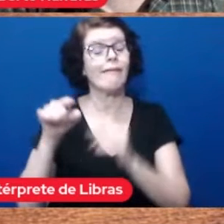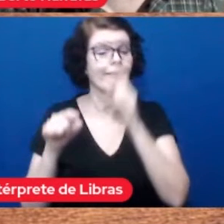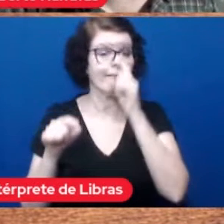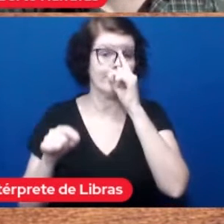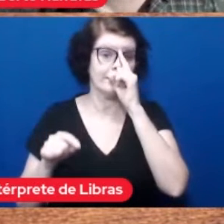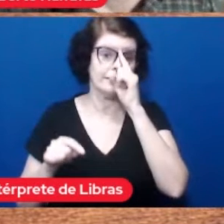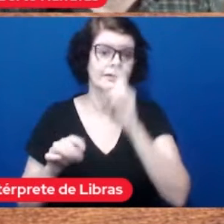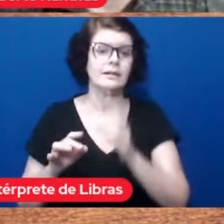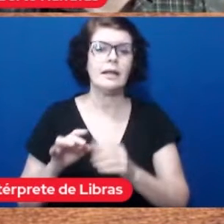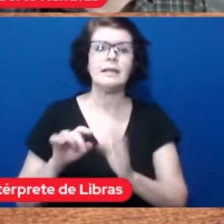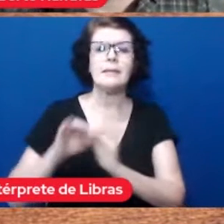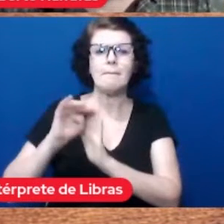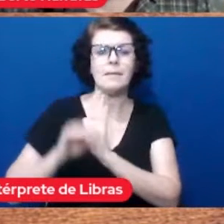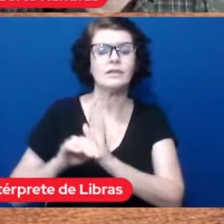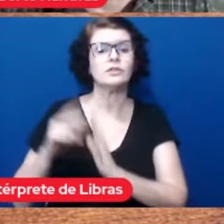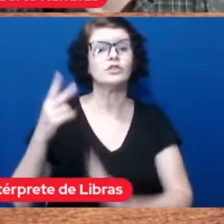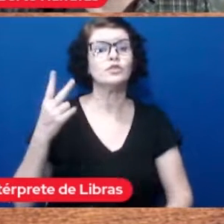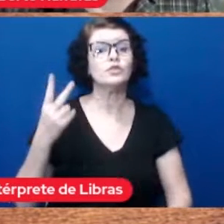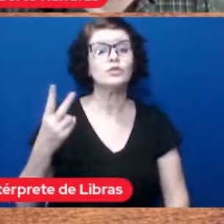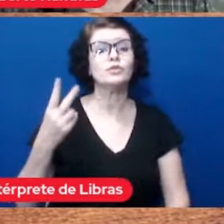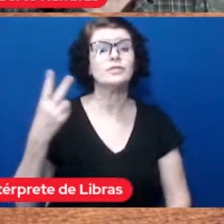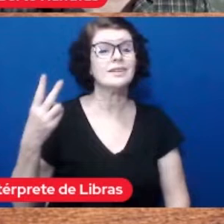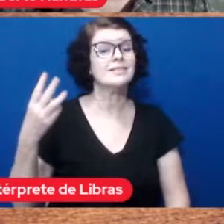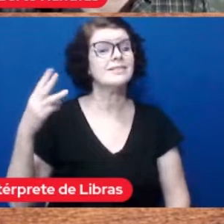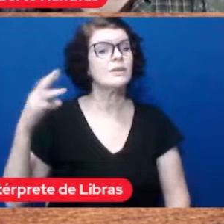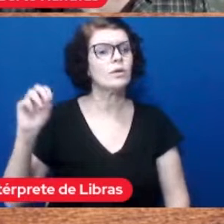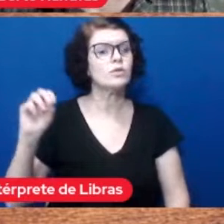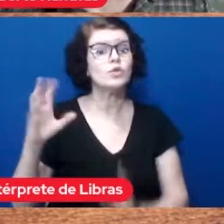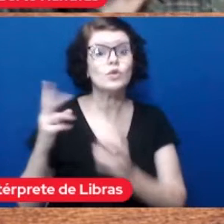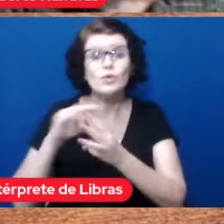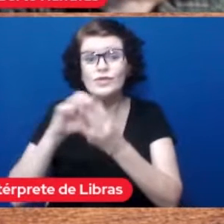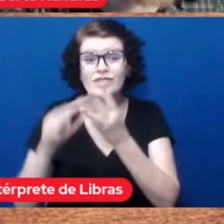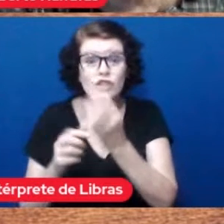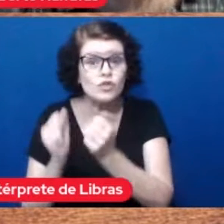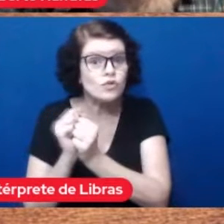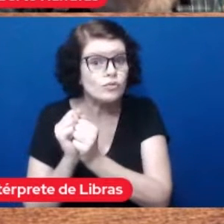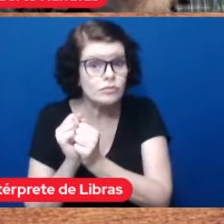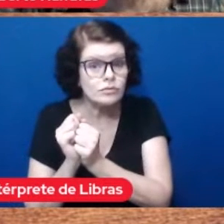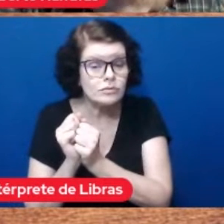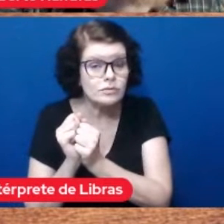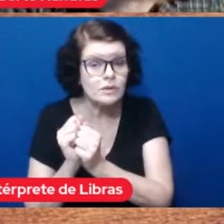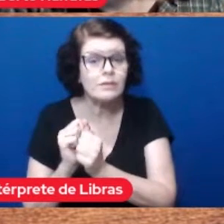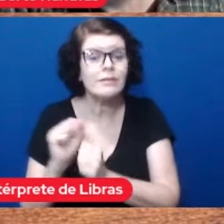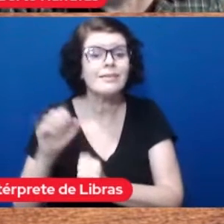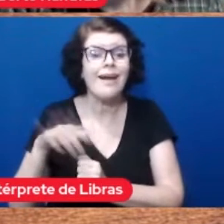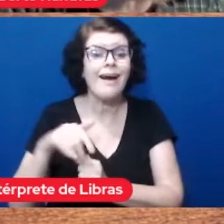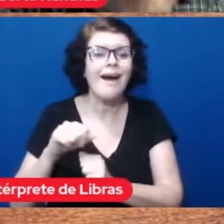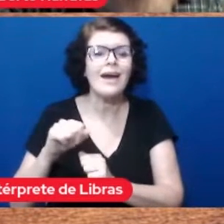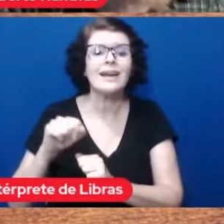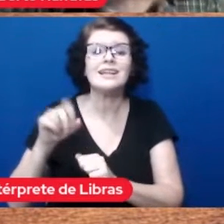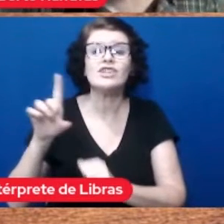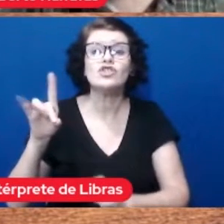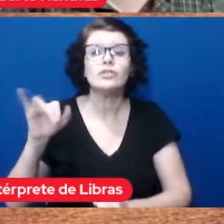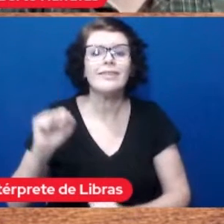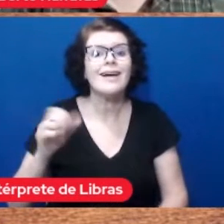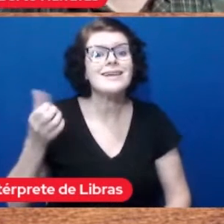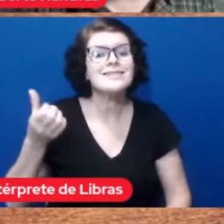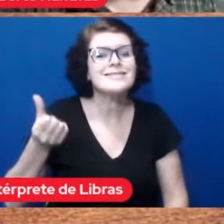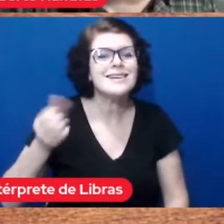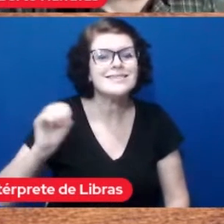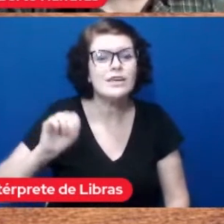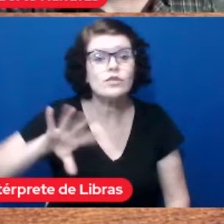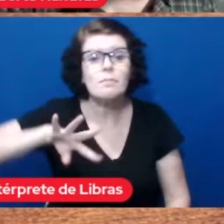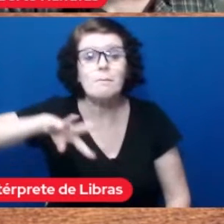dá menos de 250, os três juntos bilhões quando o serviço da dívida, como eu disse, é 600 bilhões